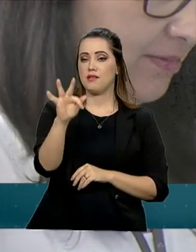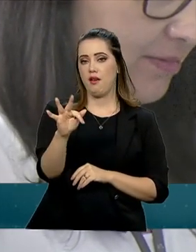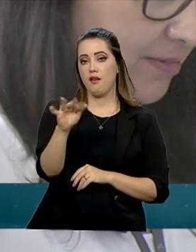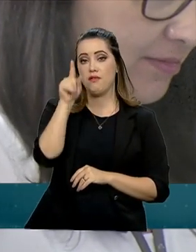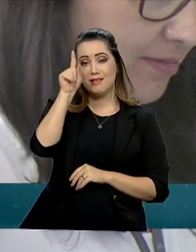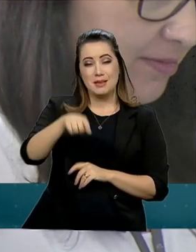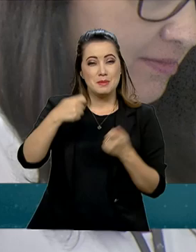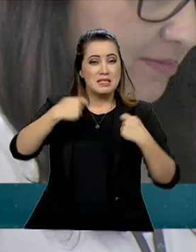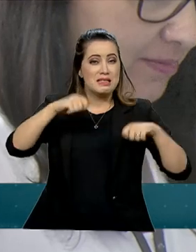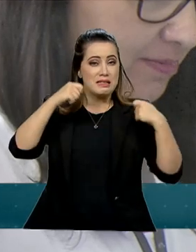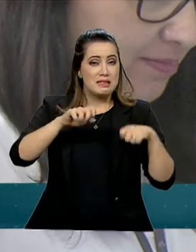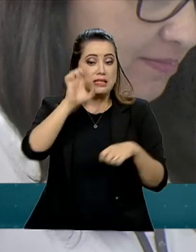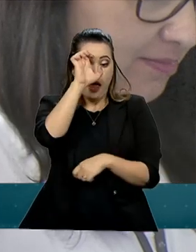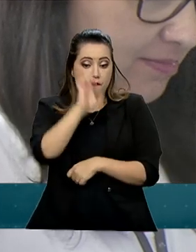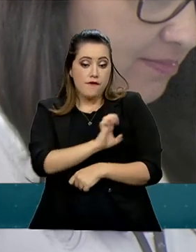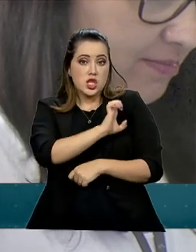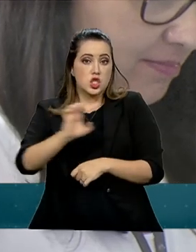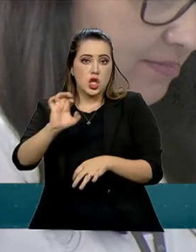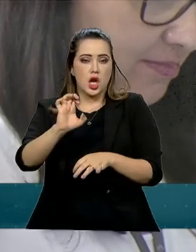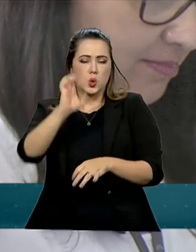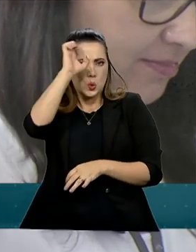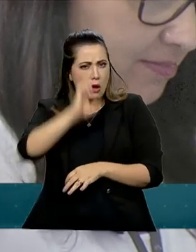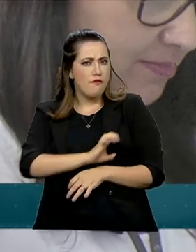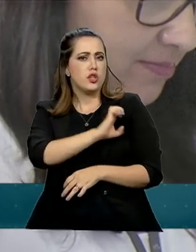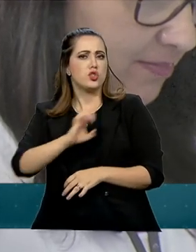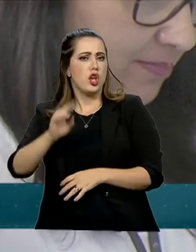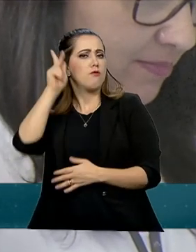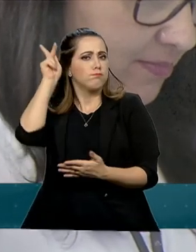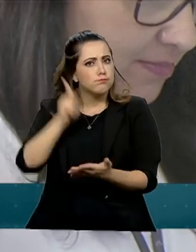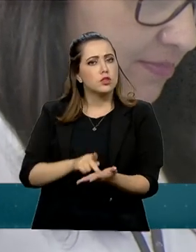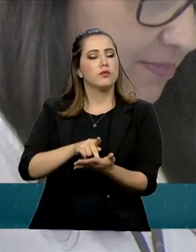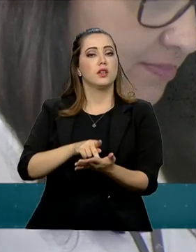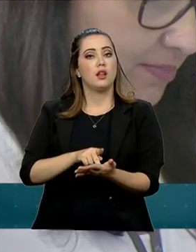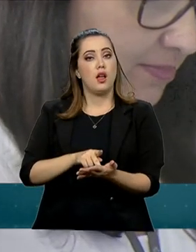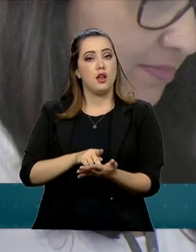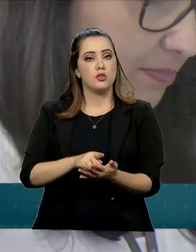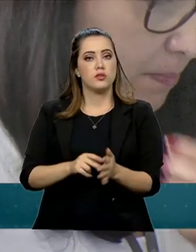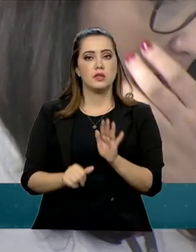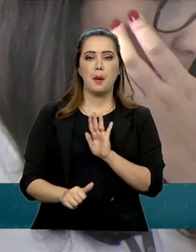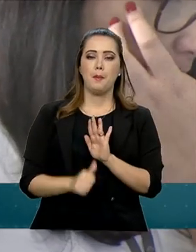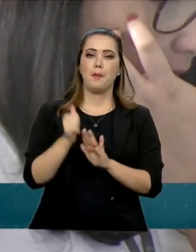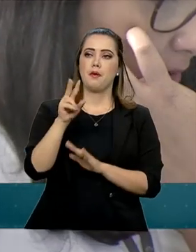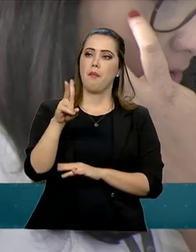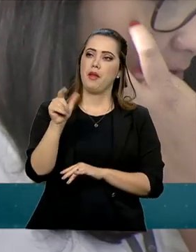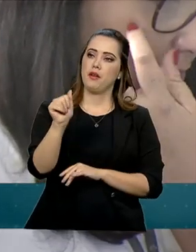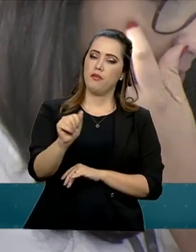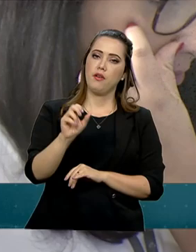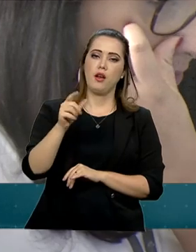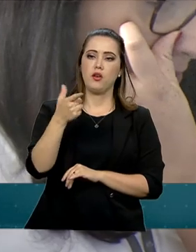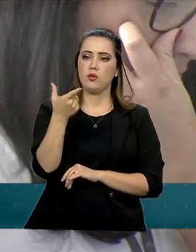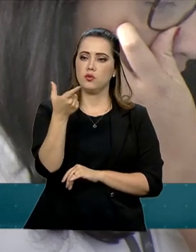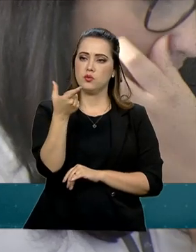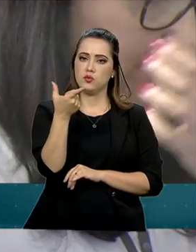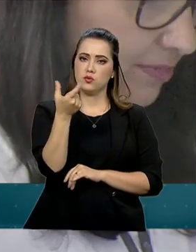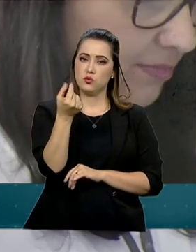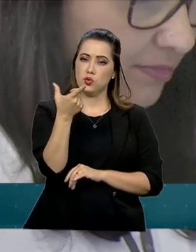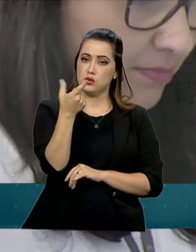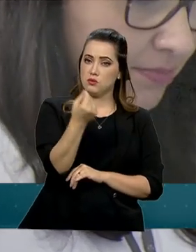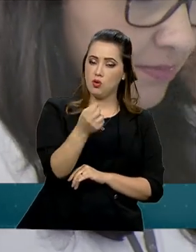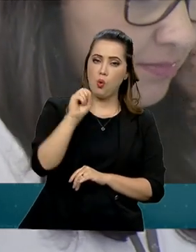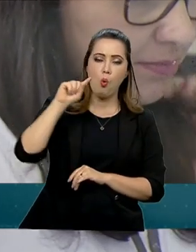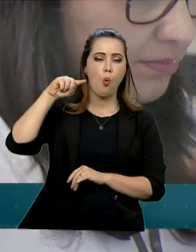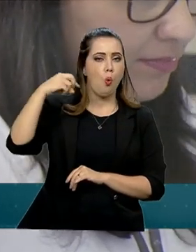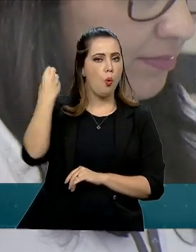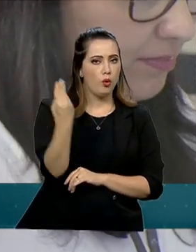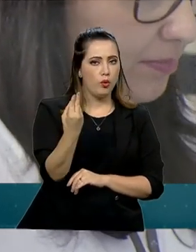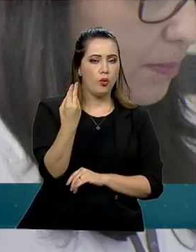indicar e se esse nome será indicado na primeira vaga, na de 2021, ou, não, na de 2020, ou na